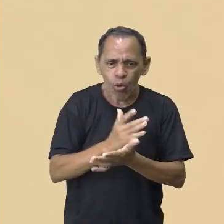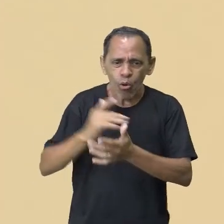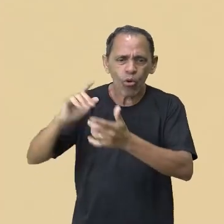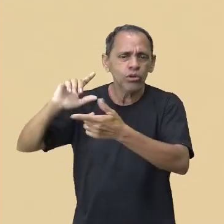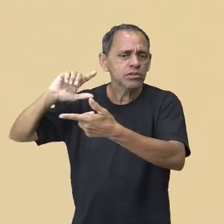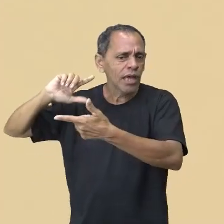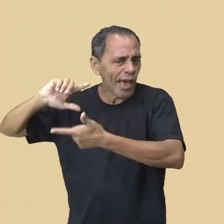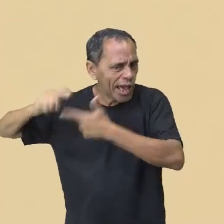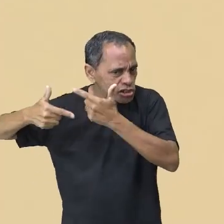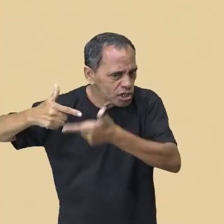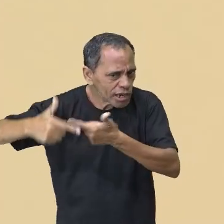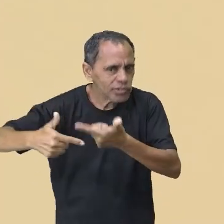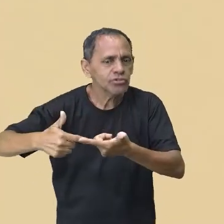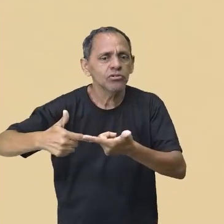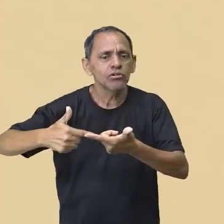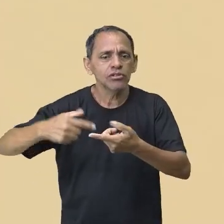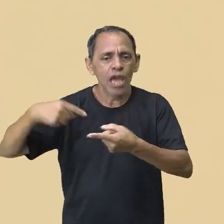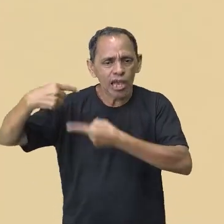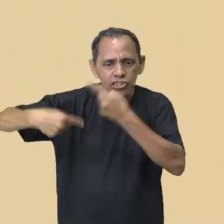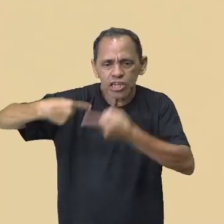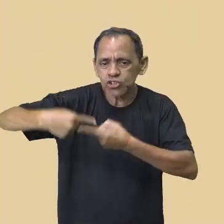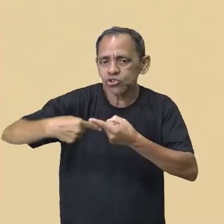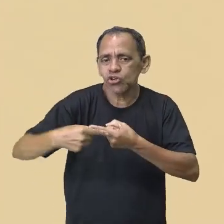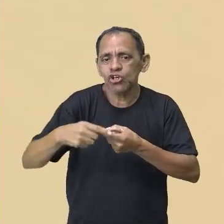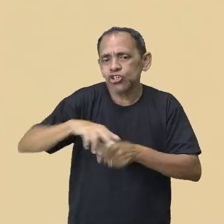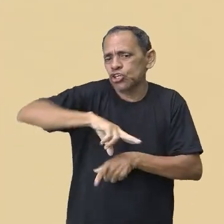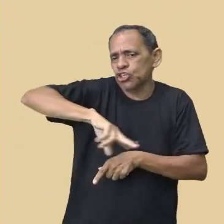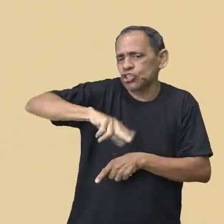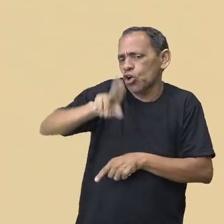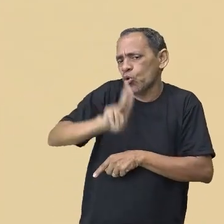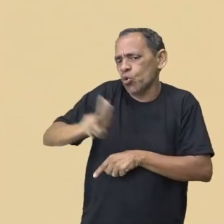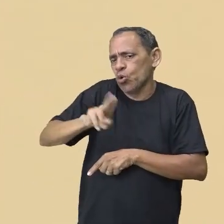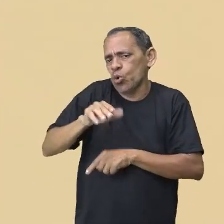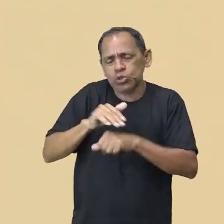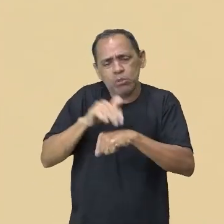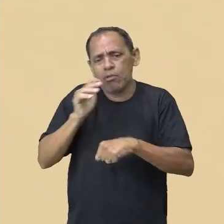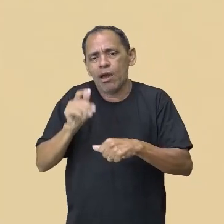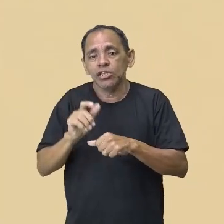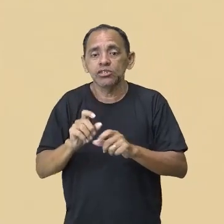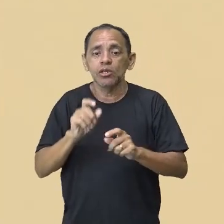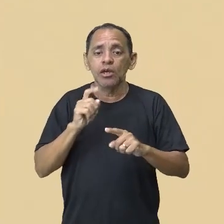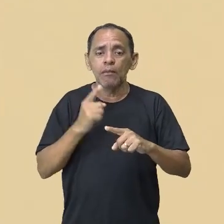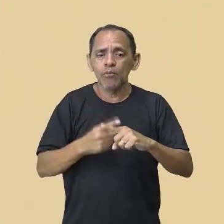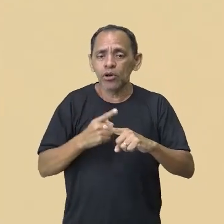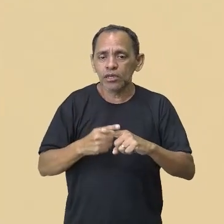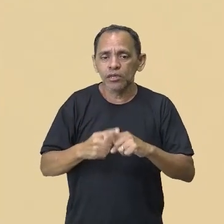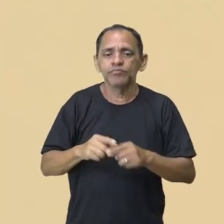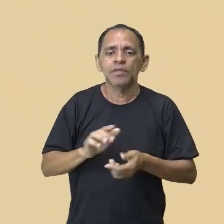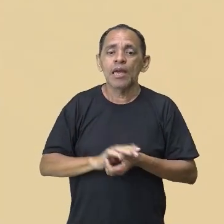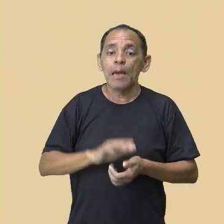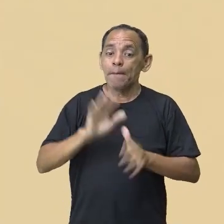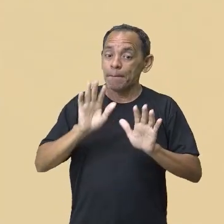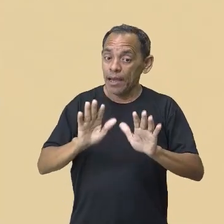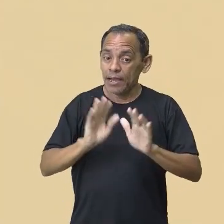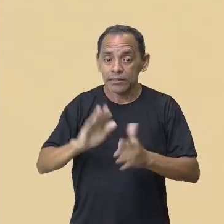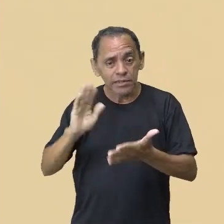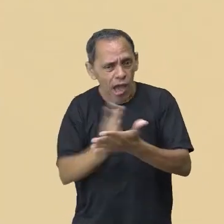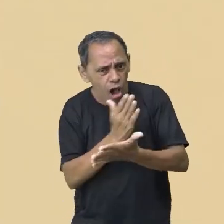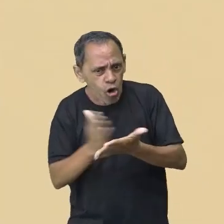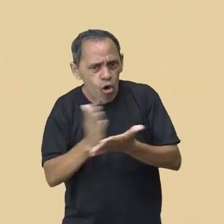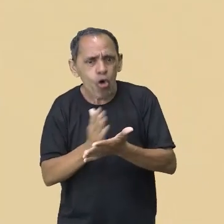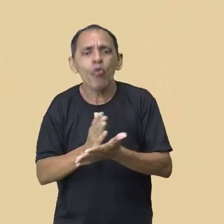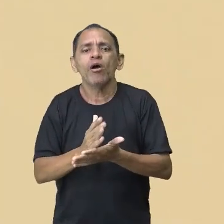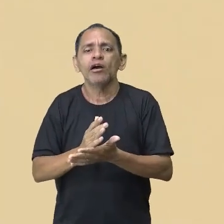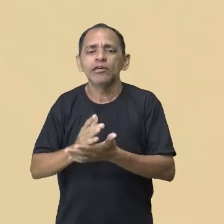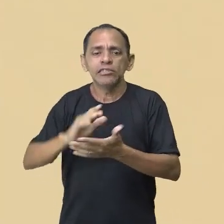tecnologia, mas muitos têm sido resgatados no sentido de valorizar e perpetuar essa cultura. Tá bom?